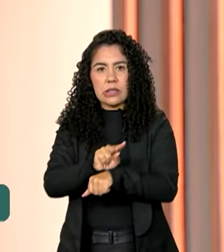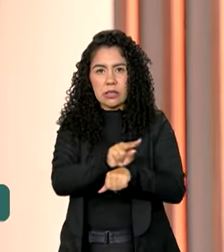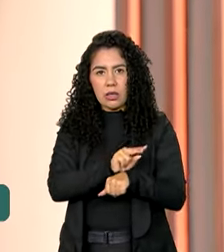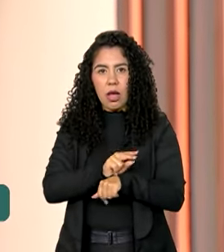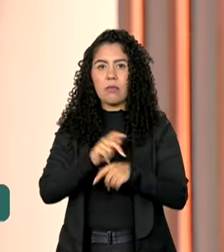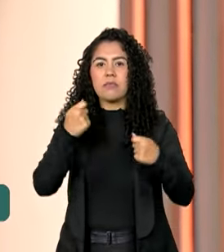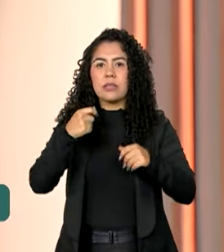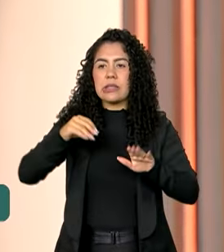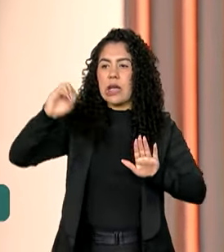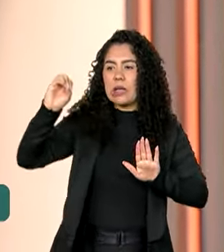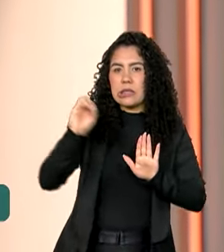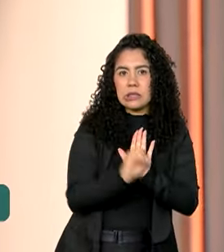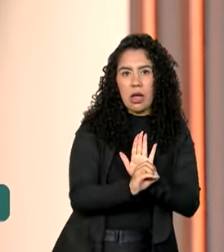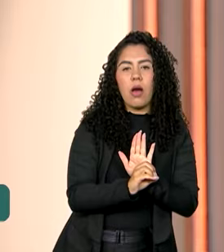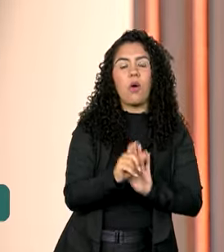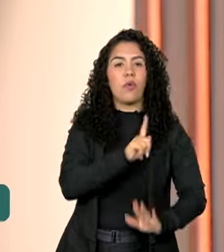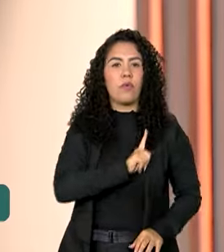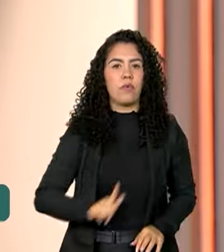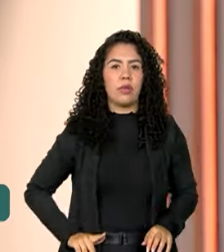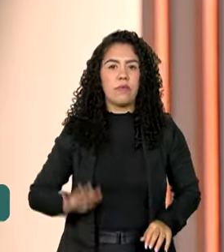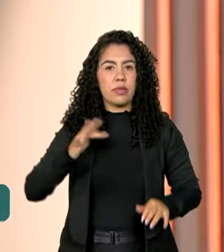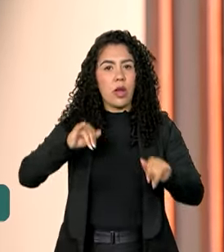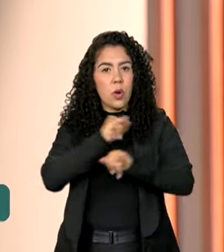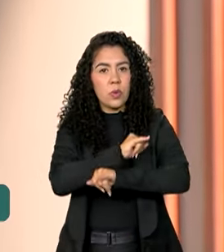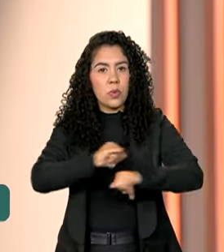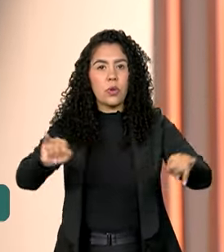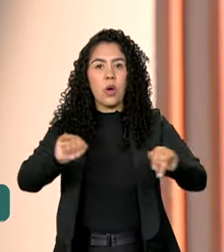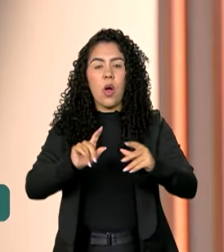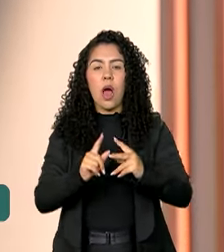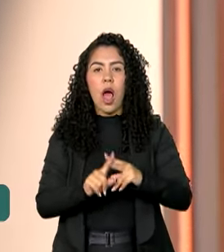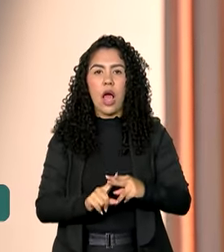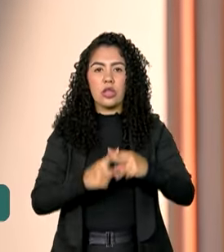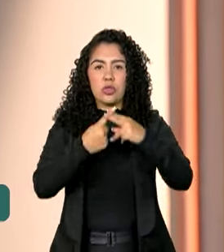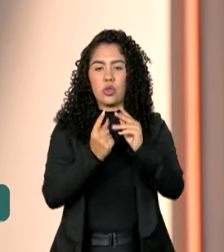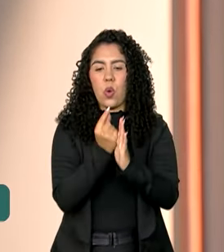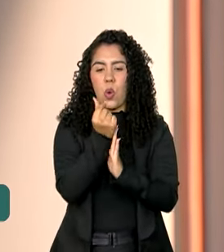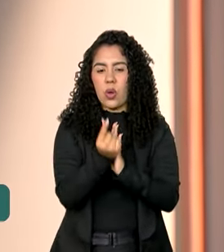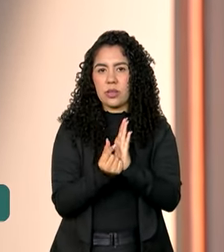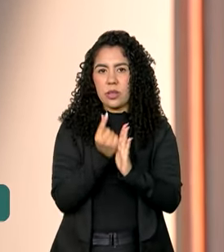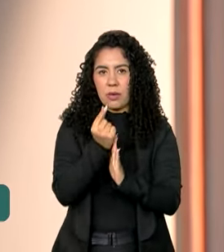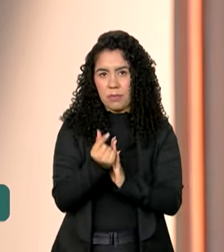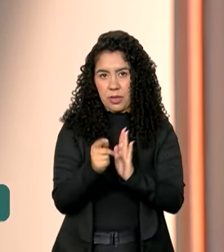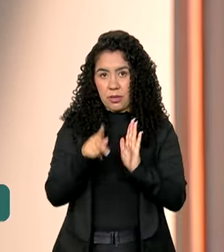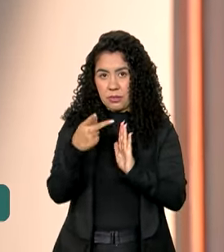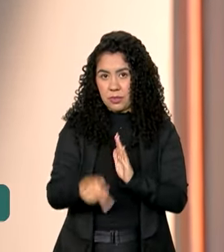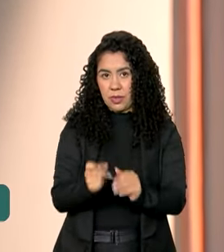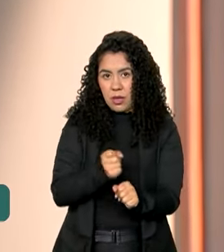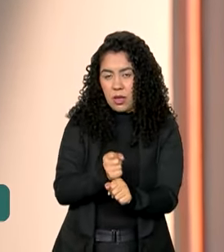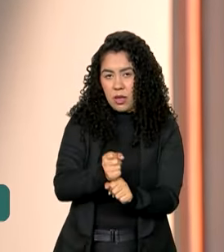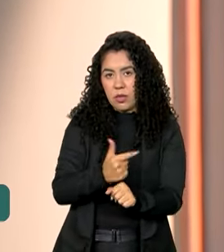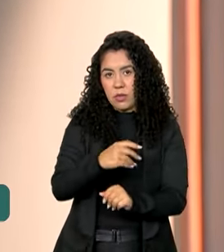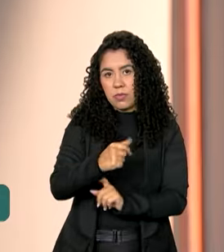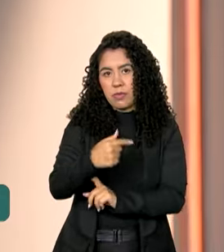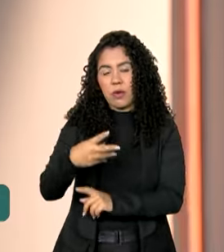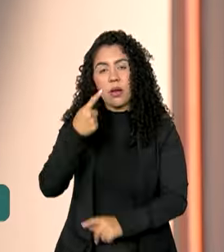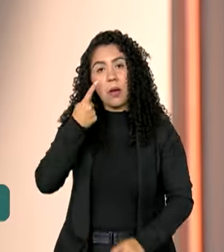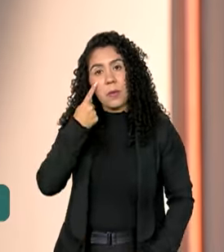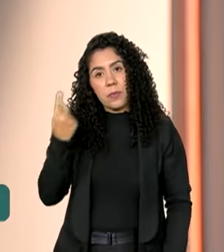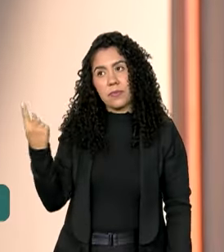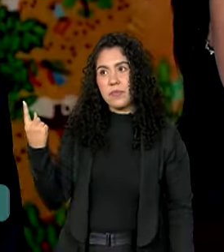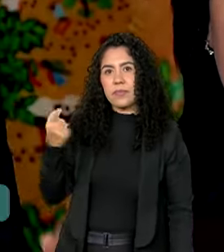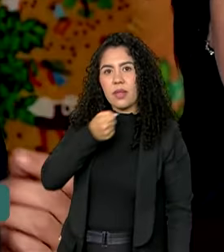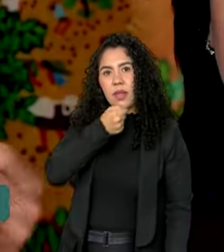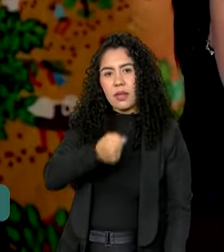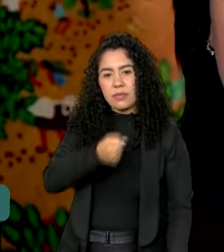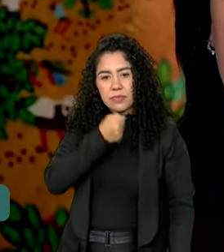contas públicas, o governo federal anunciou um ajuste no orçamento de 2024. Veja na reportagem de Gabriela Noronha.